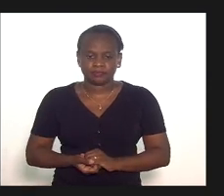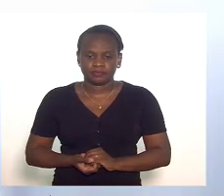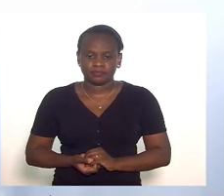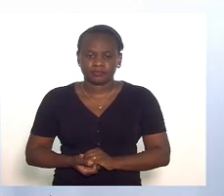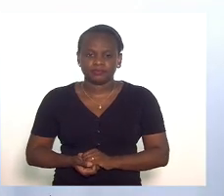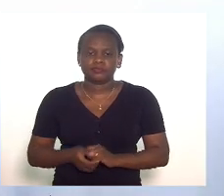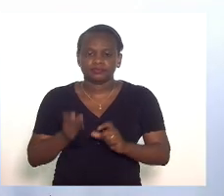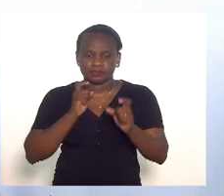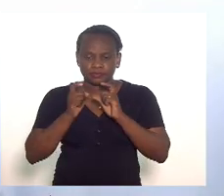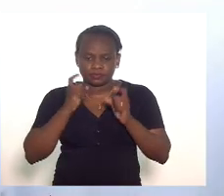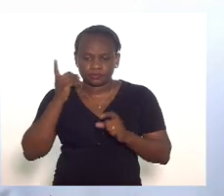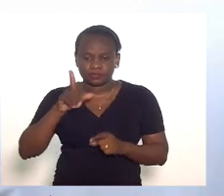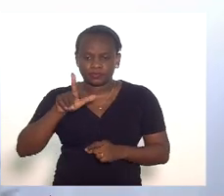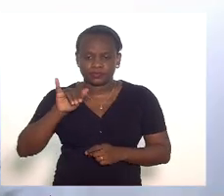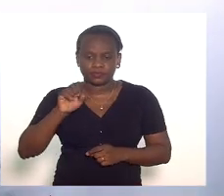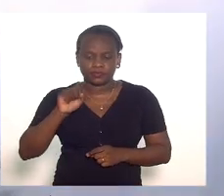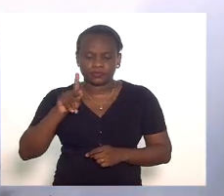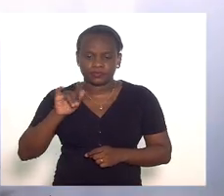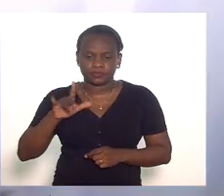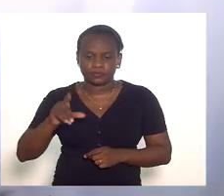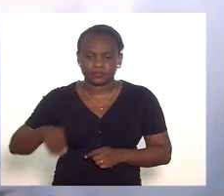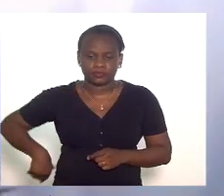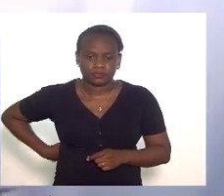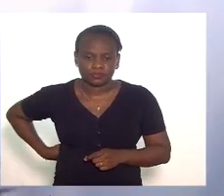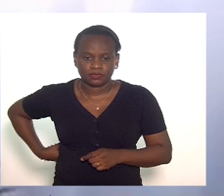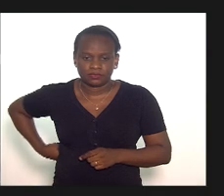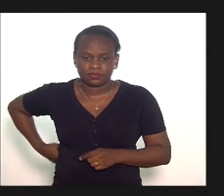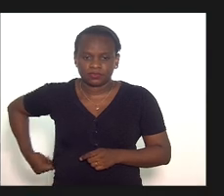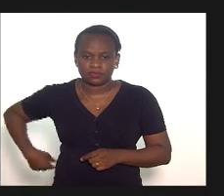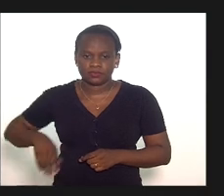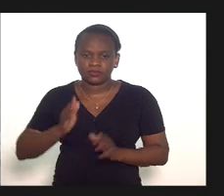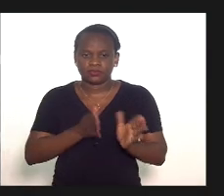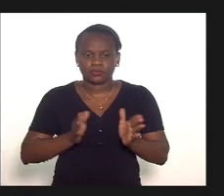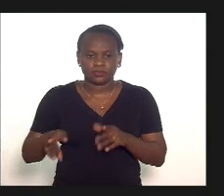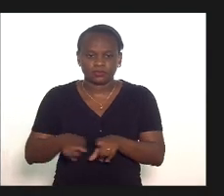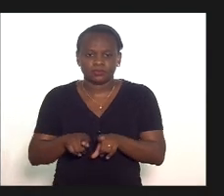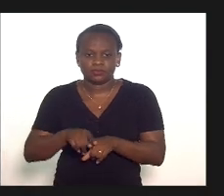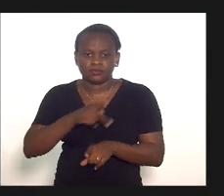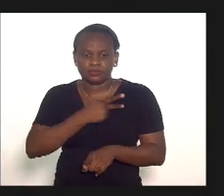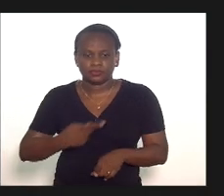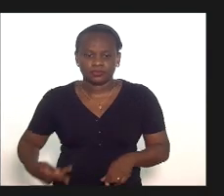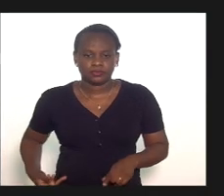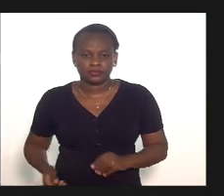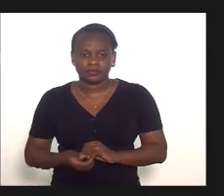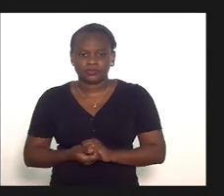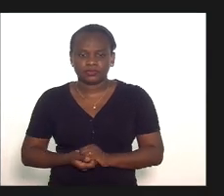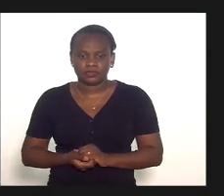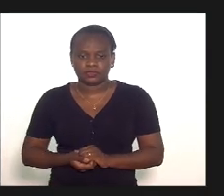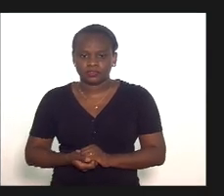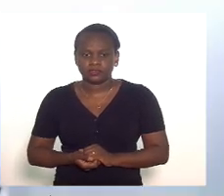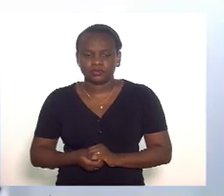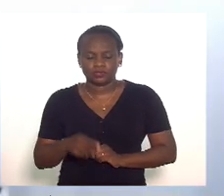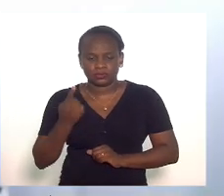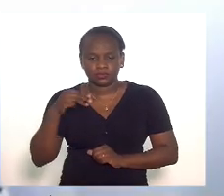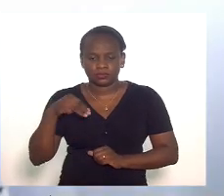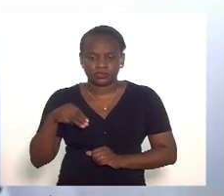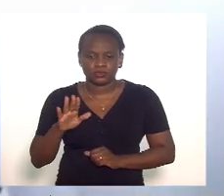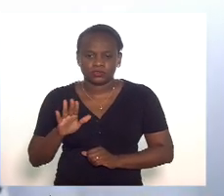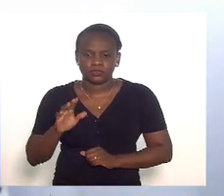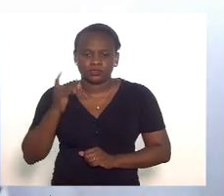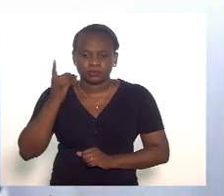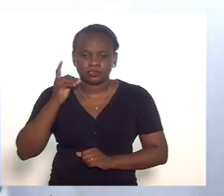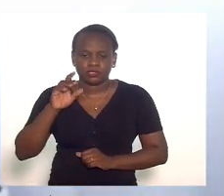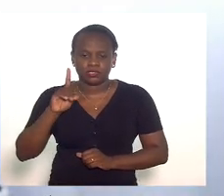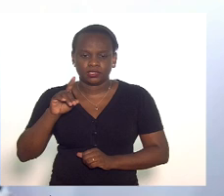discutir deputado Luiz Paulo questão de ordem também presidente só um minutinho deputado